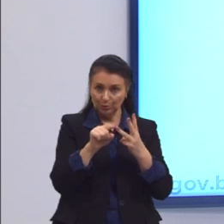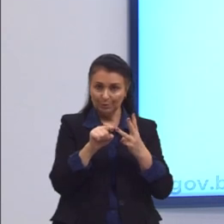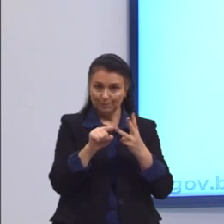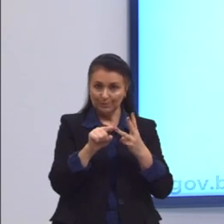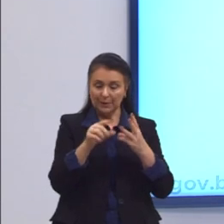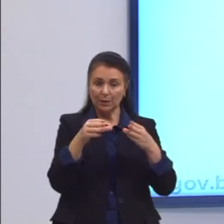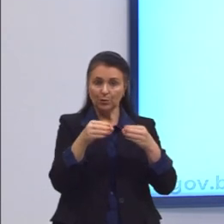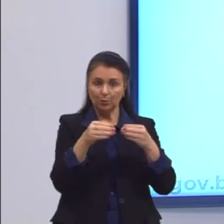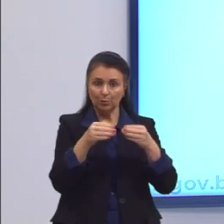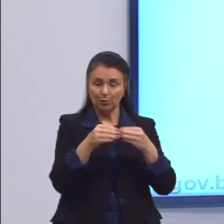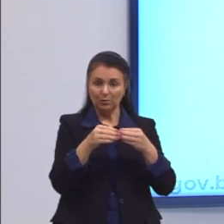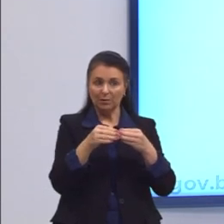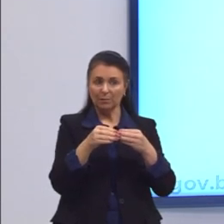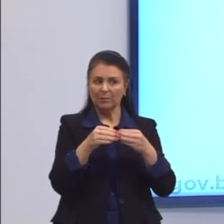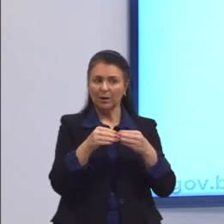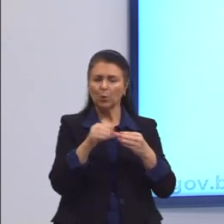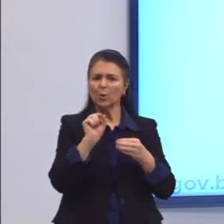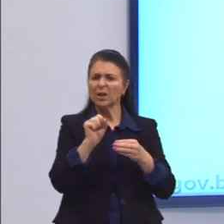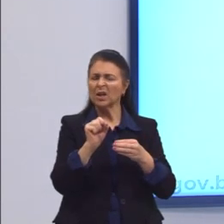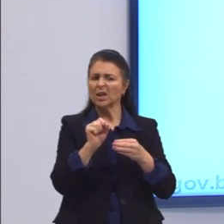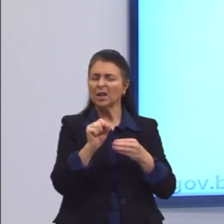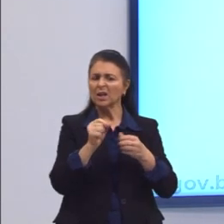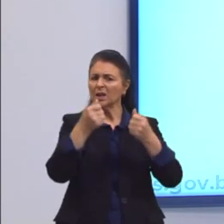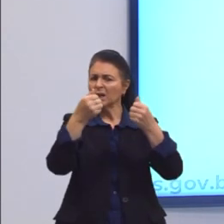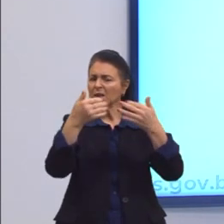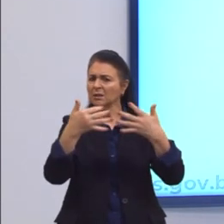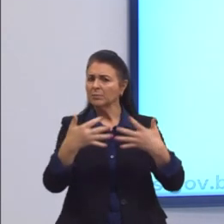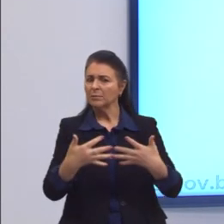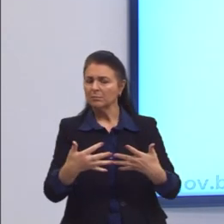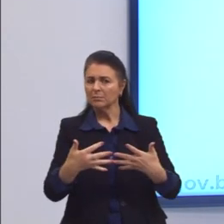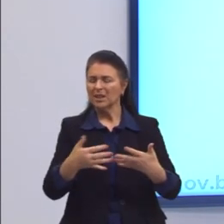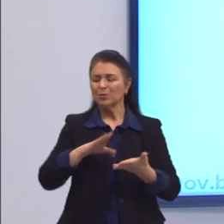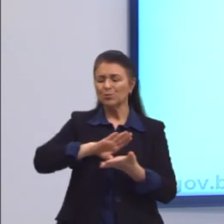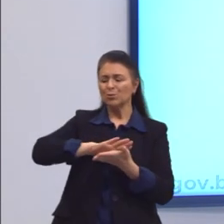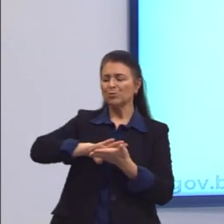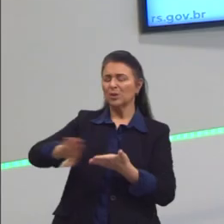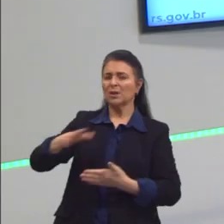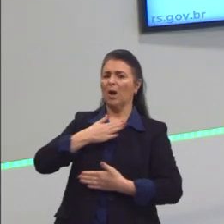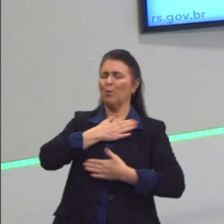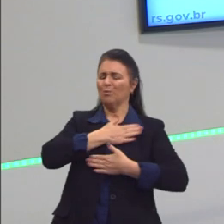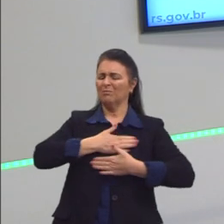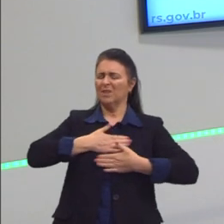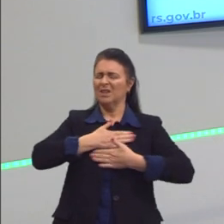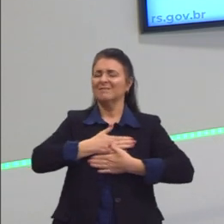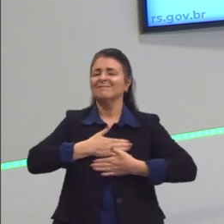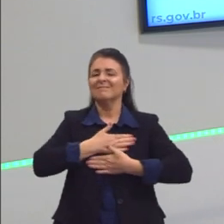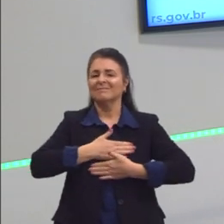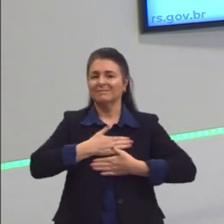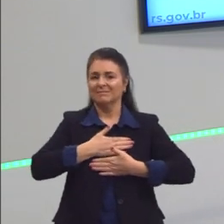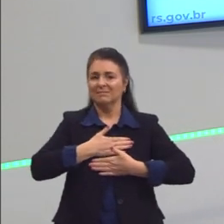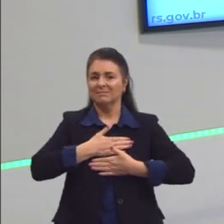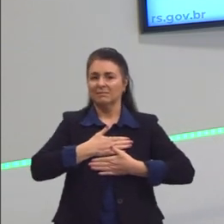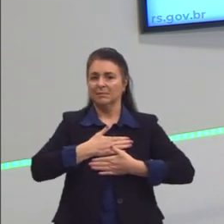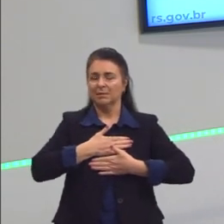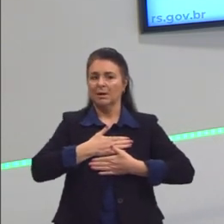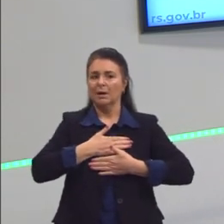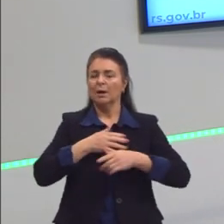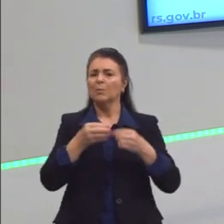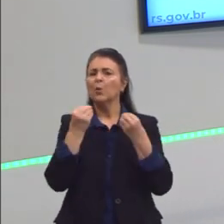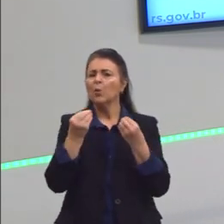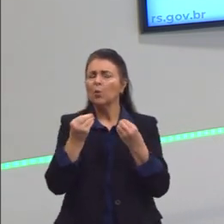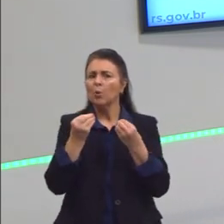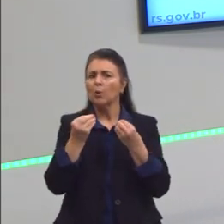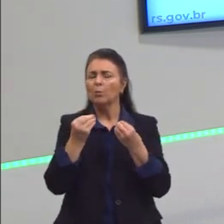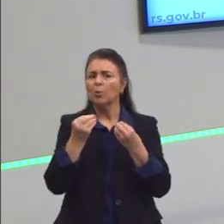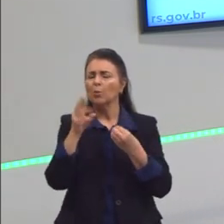Eliminar os prazeres. Eliminar os prazeres mundanos. Buscar os prazeres pela razão. Mas